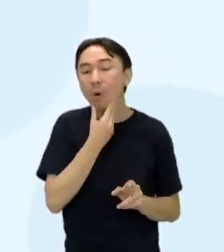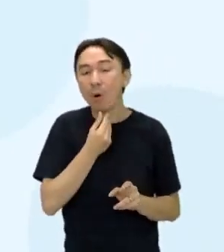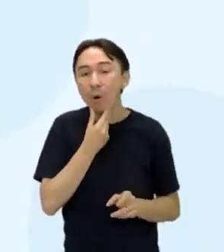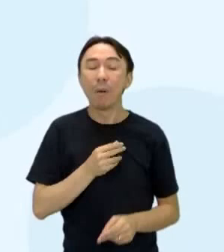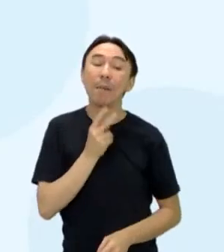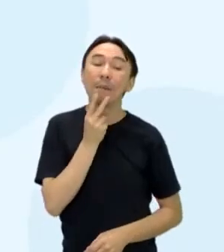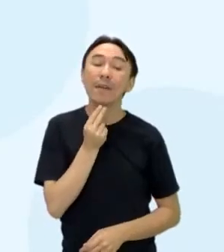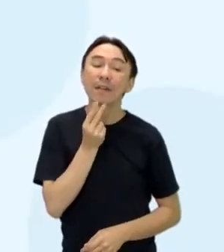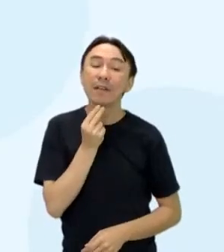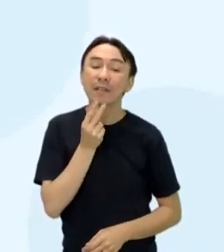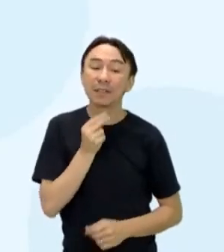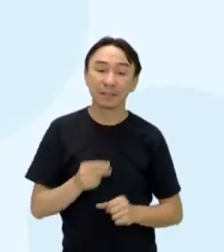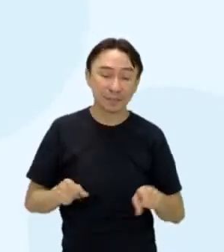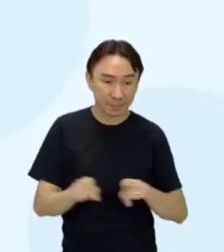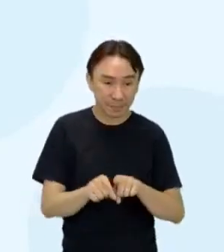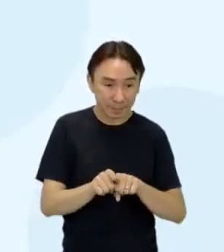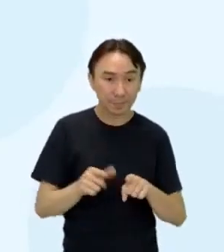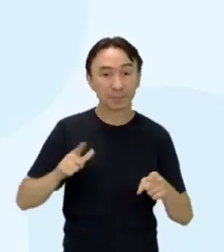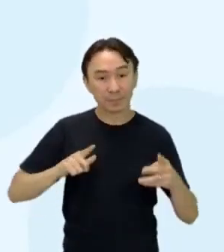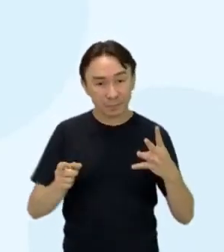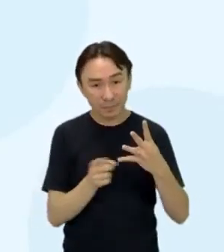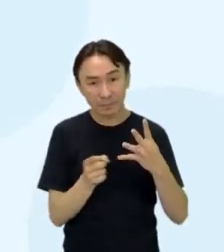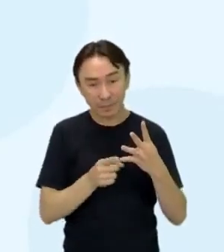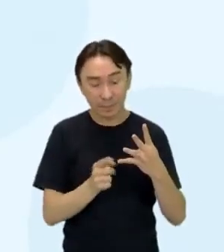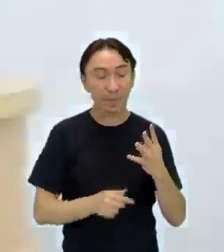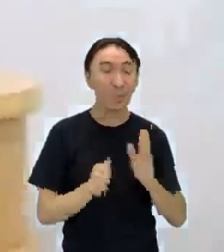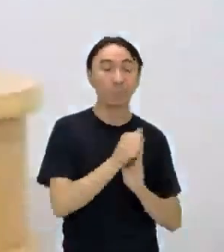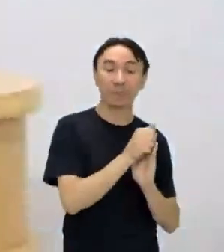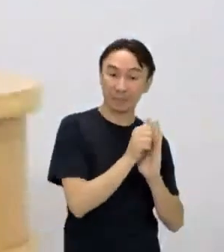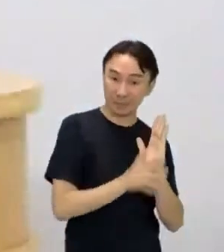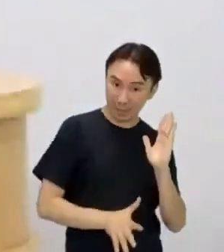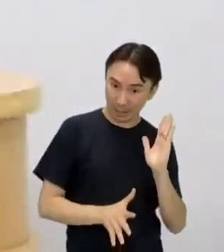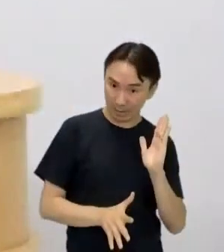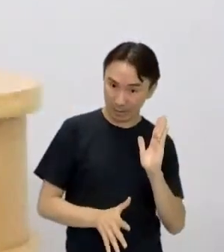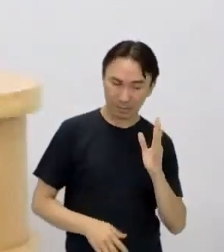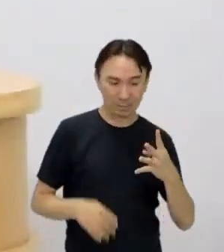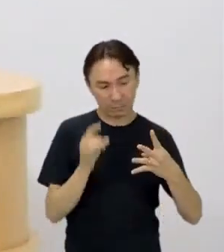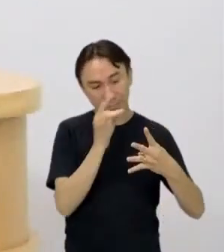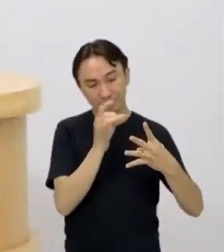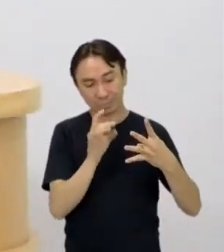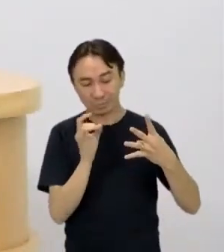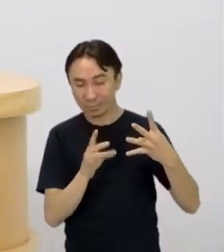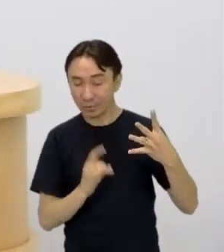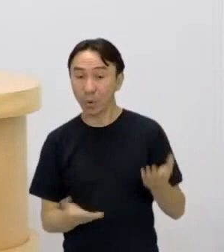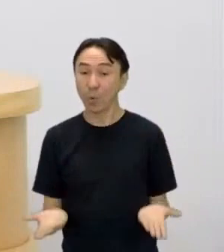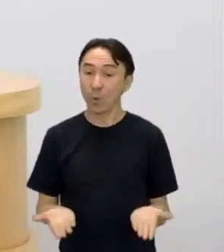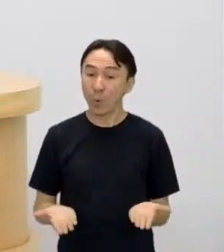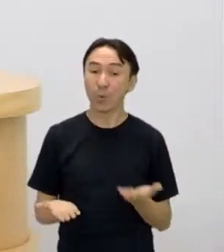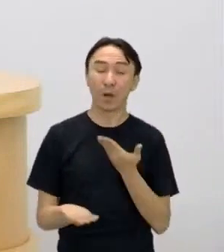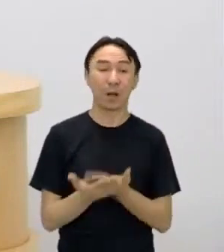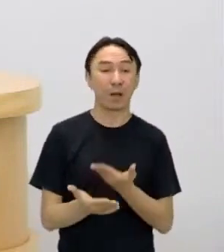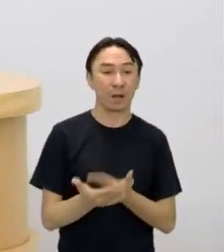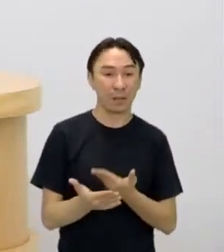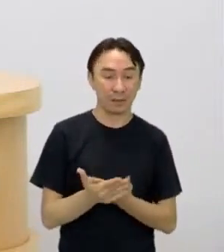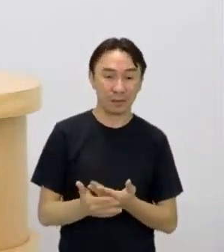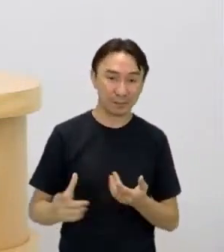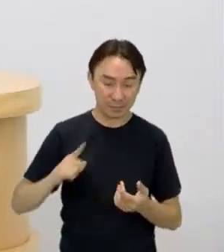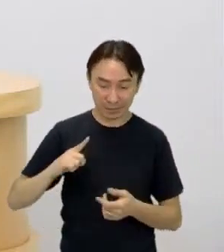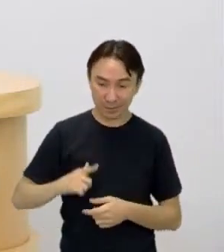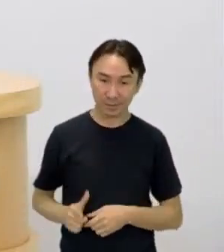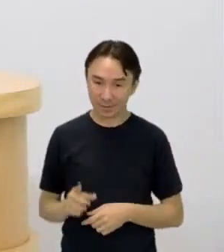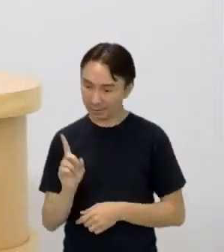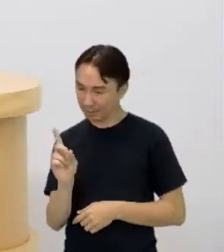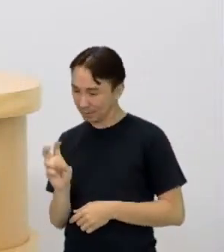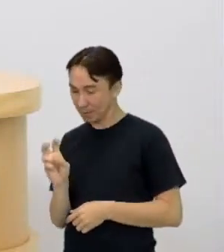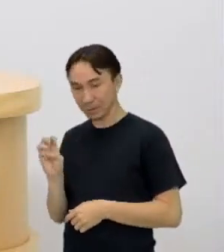ter uma atividade de adaptação da variedade linguística. Então nós temos aí muita coisa legal na aula de hoje. Lembra que são os 15 minutos iniciais.